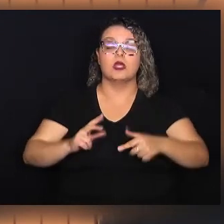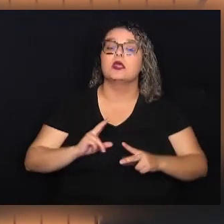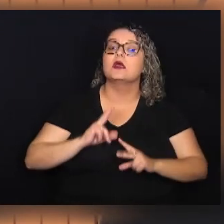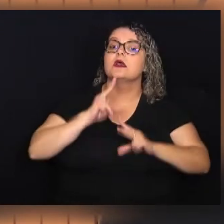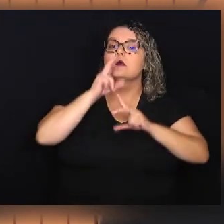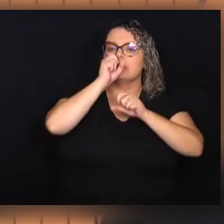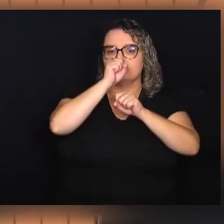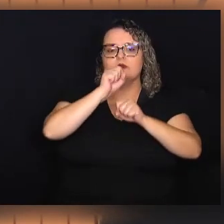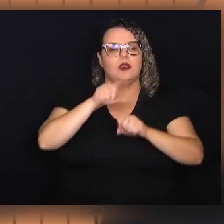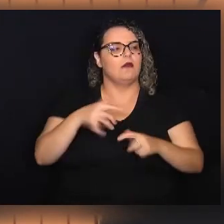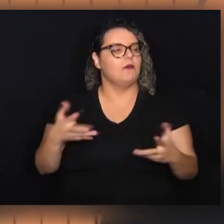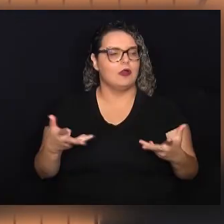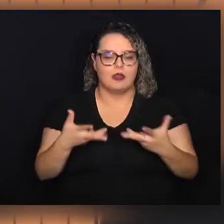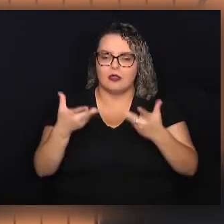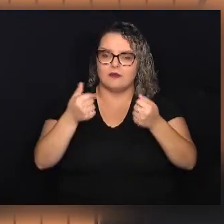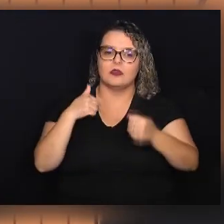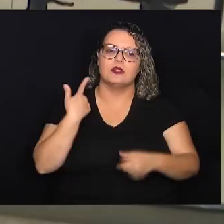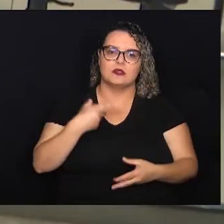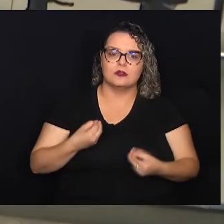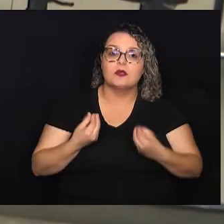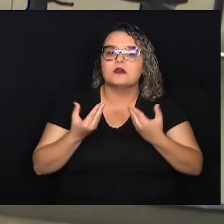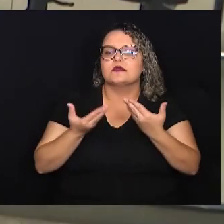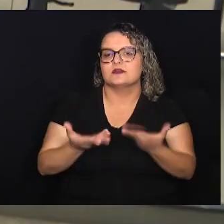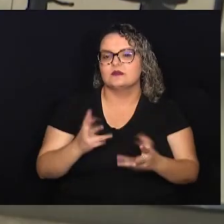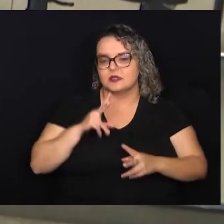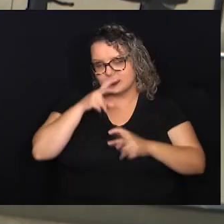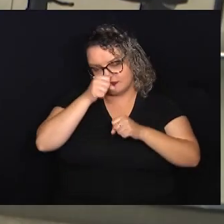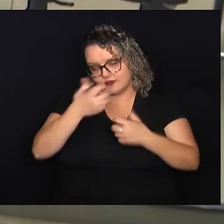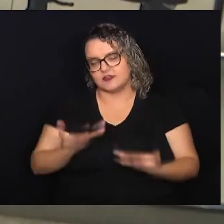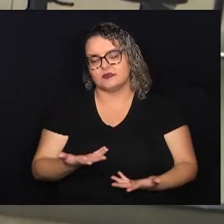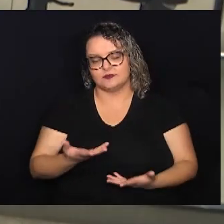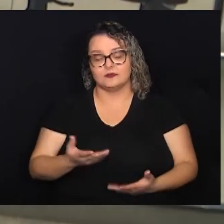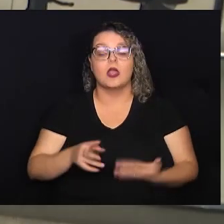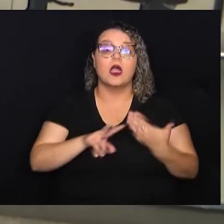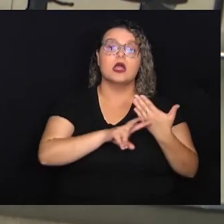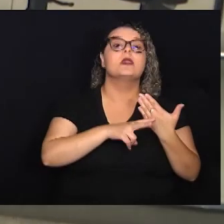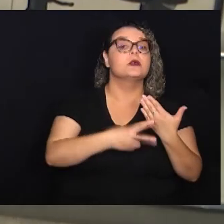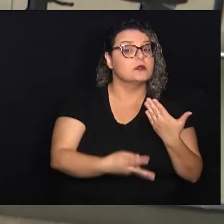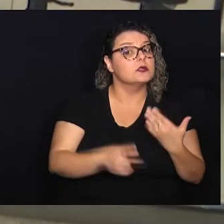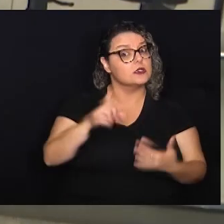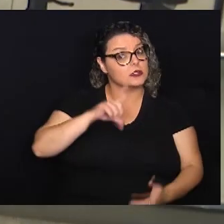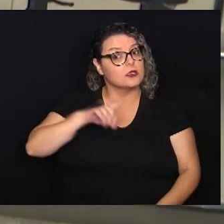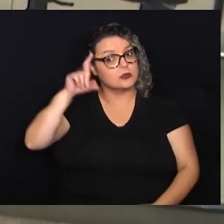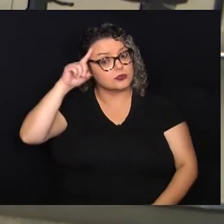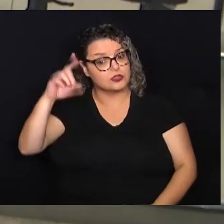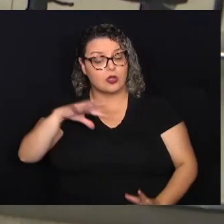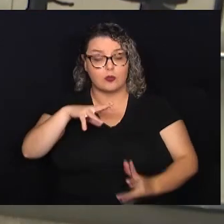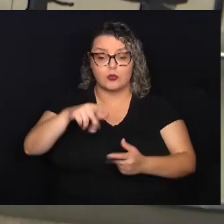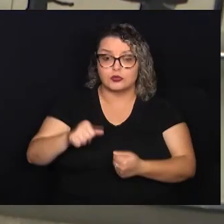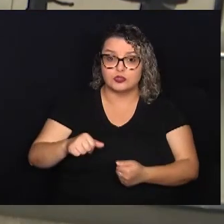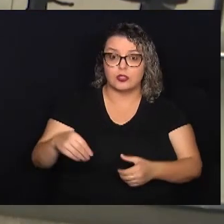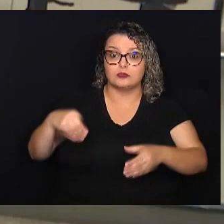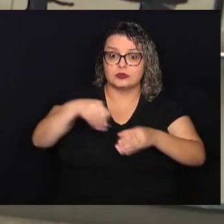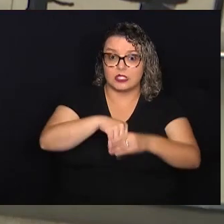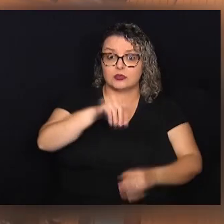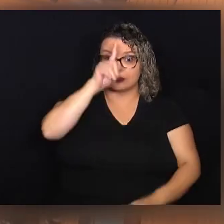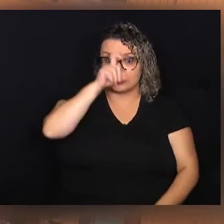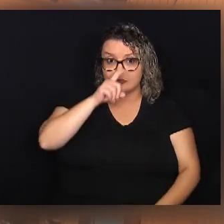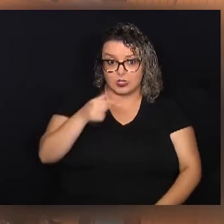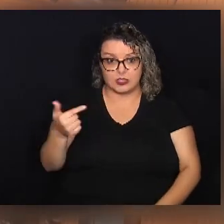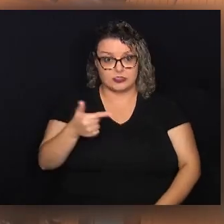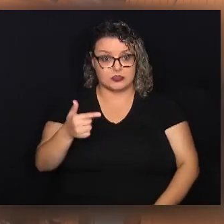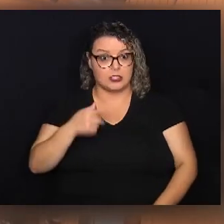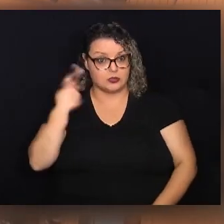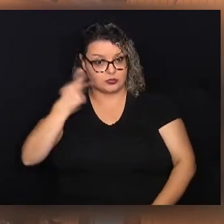E essa força é extraordinária. Na sequência, sobre a possibilidade de ter o dia mundial da beleza nos hospitais,